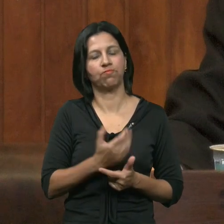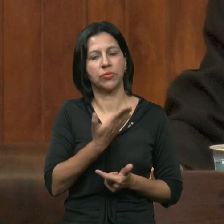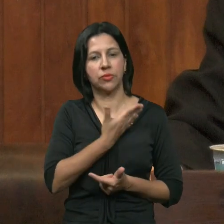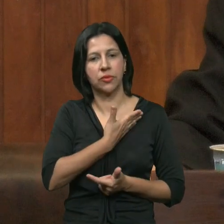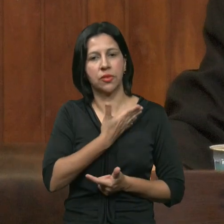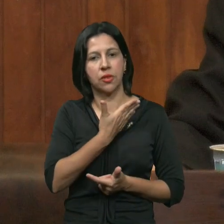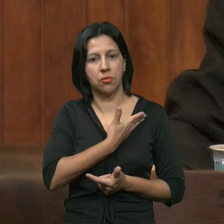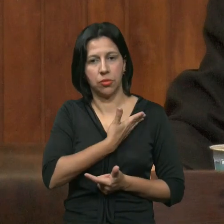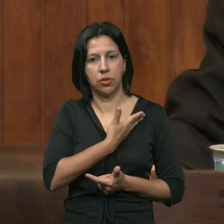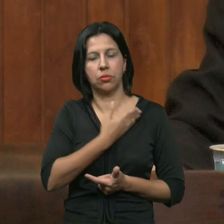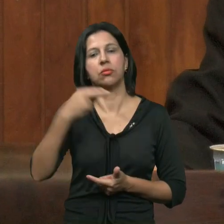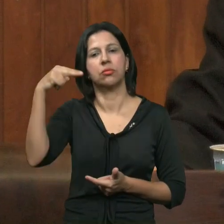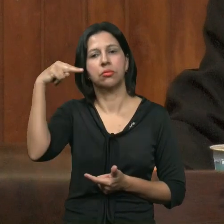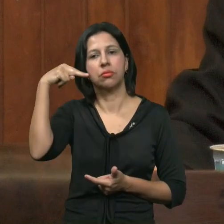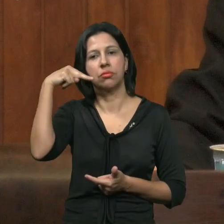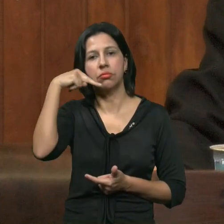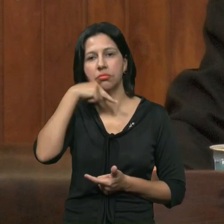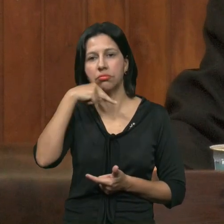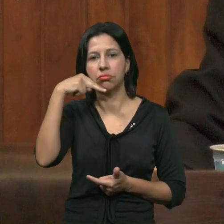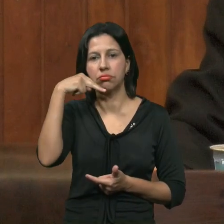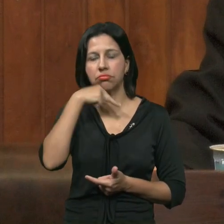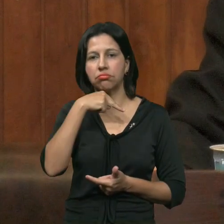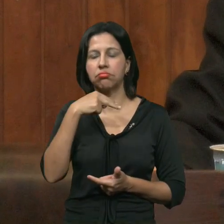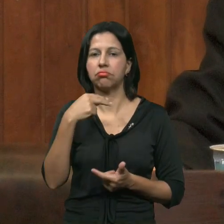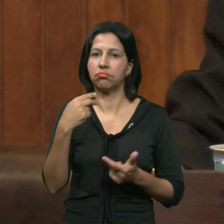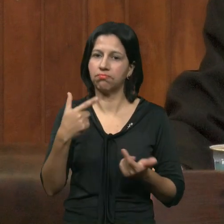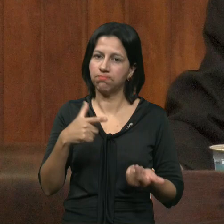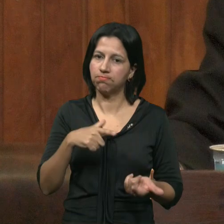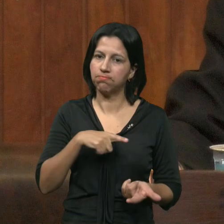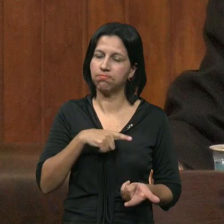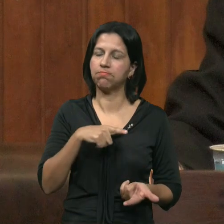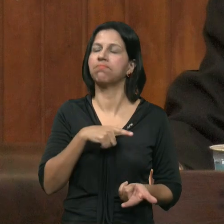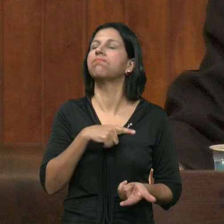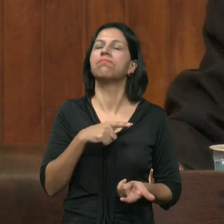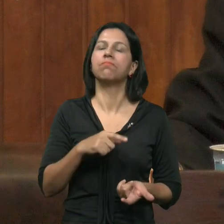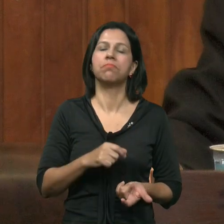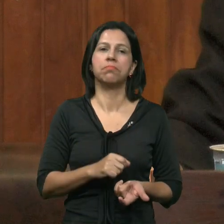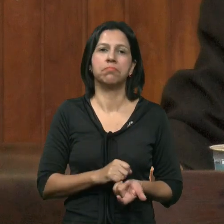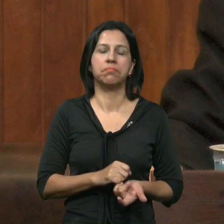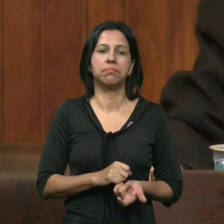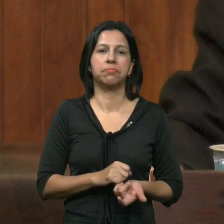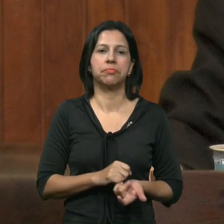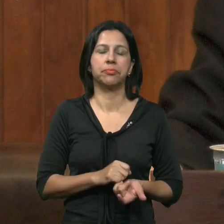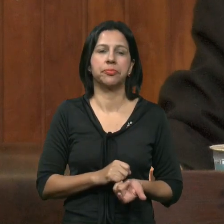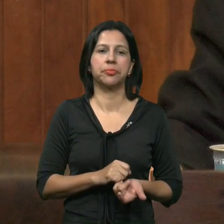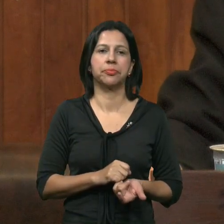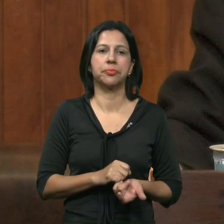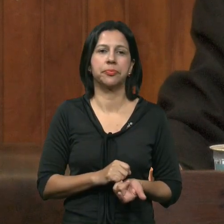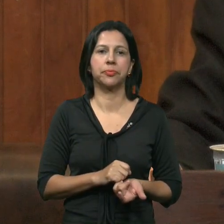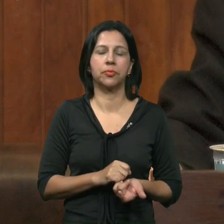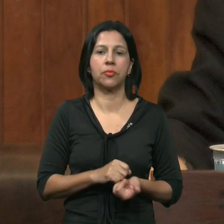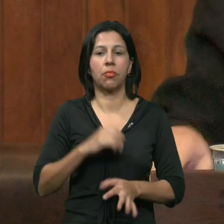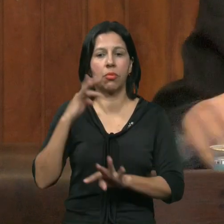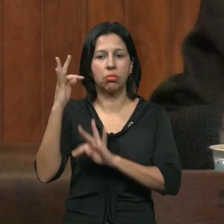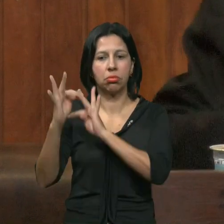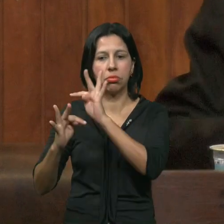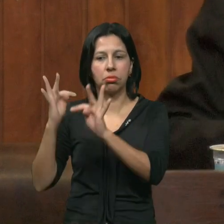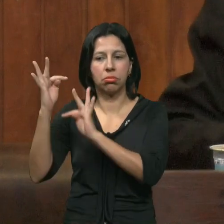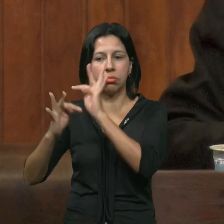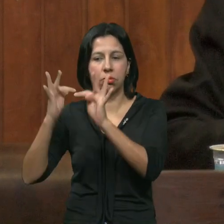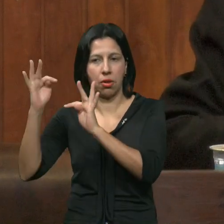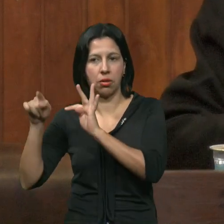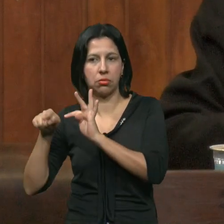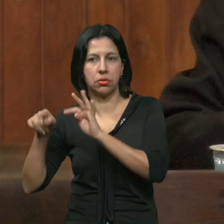amigo Nexar O pleito O pleito Dos técnicos De